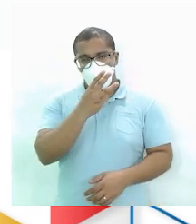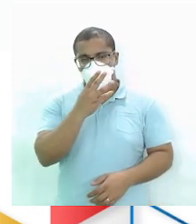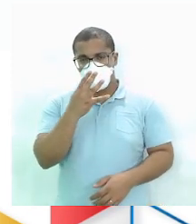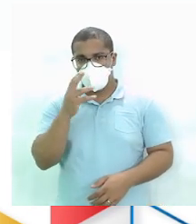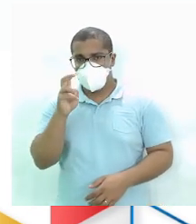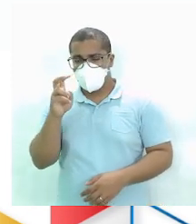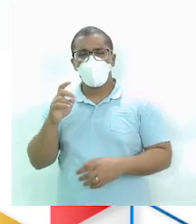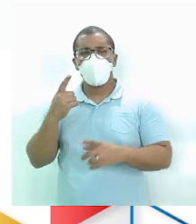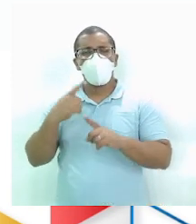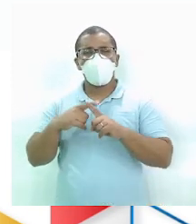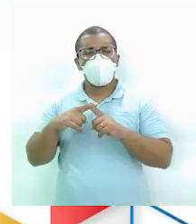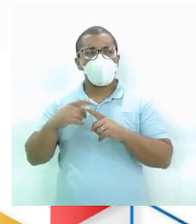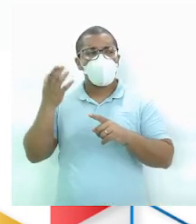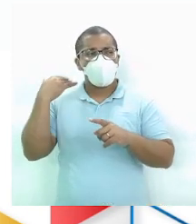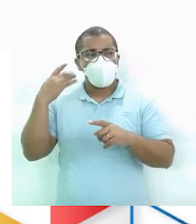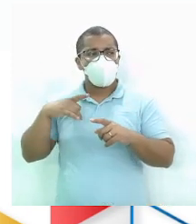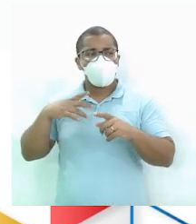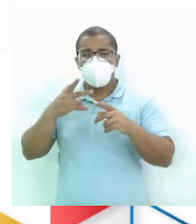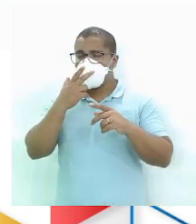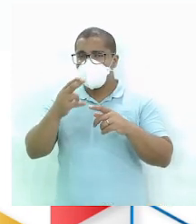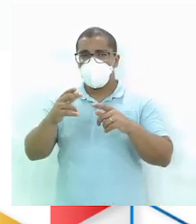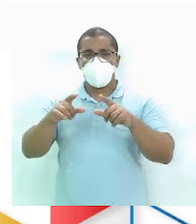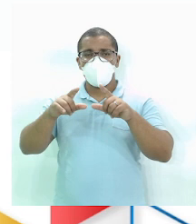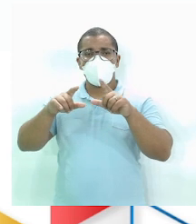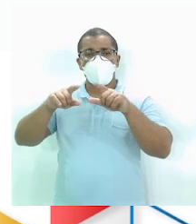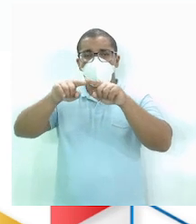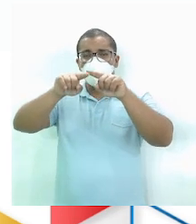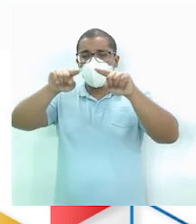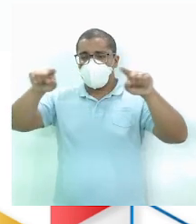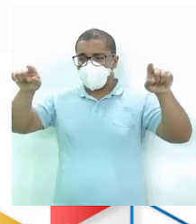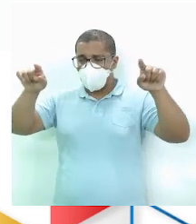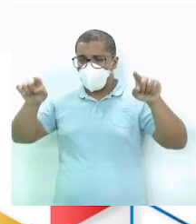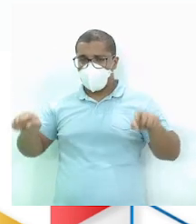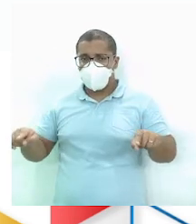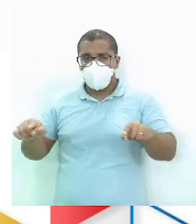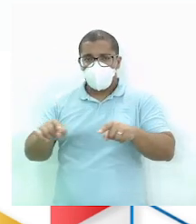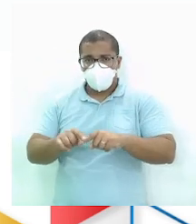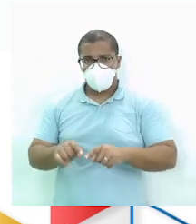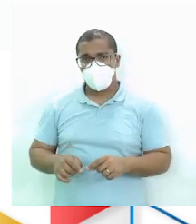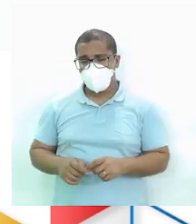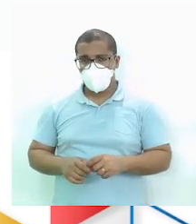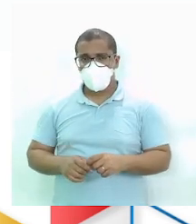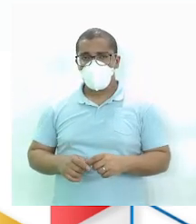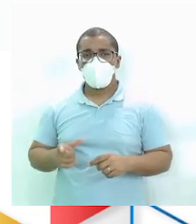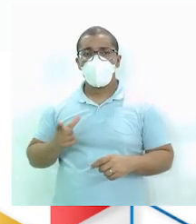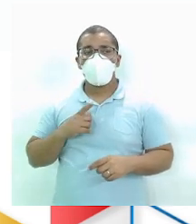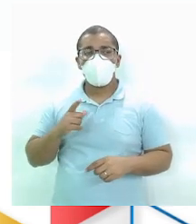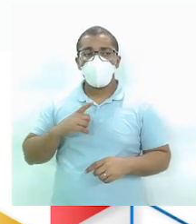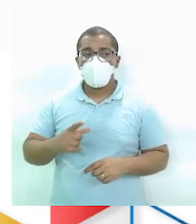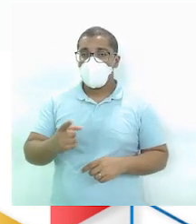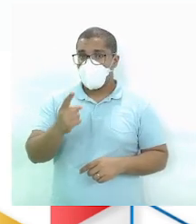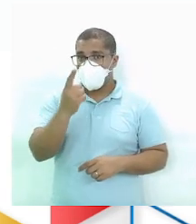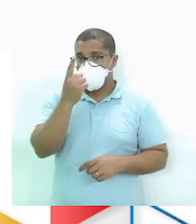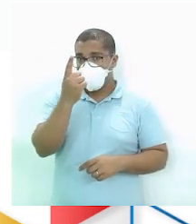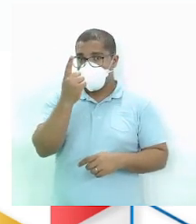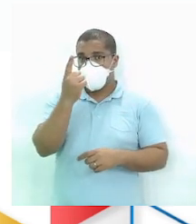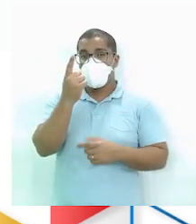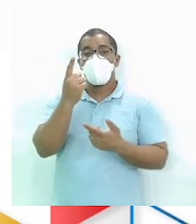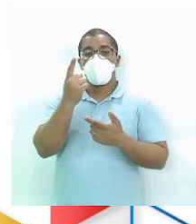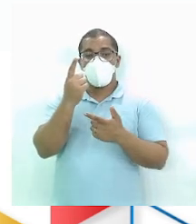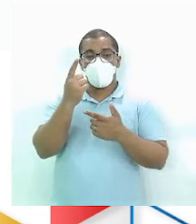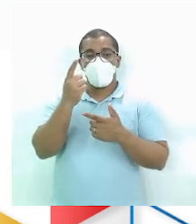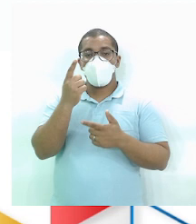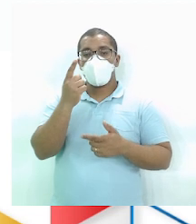Normalmente Uma forma retangular Tá? Vamos lá então Eu tenho Um sobre doze avos Ok?